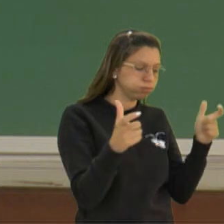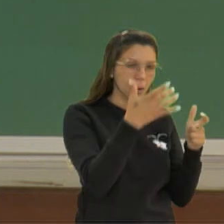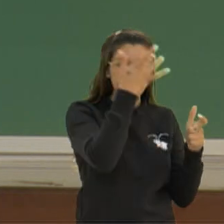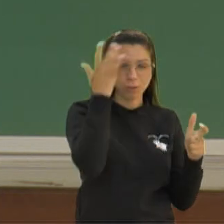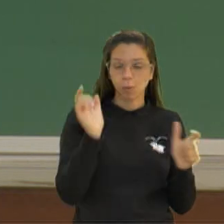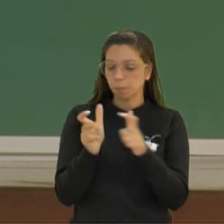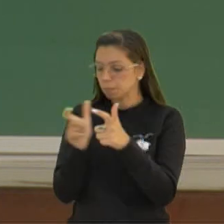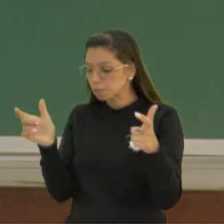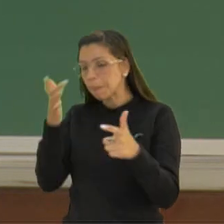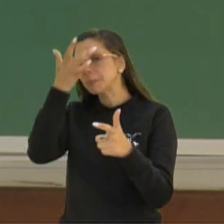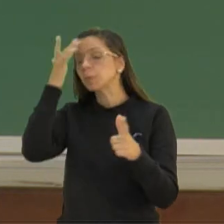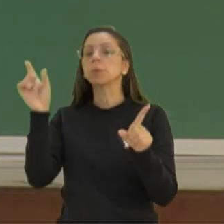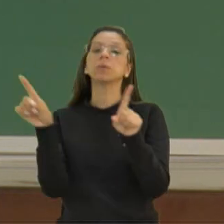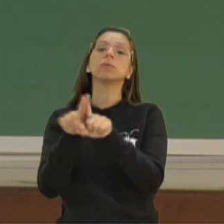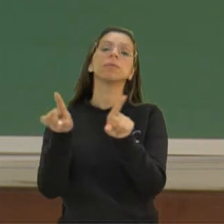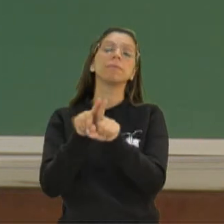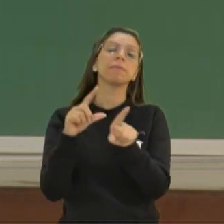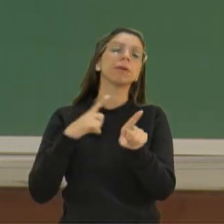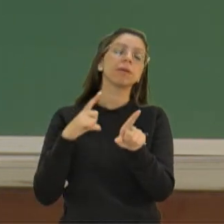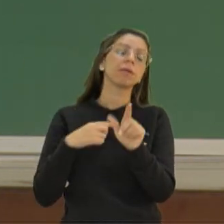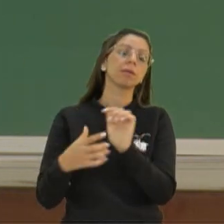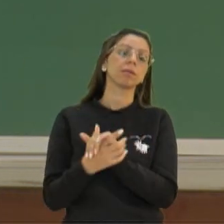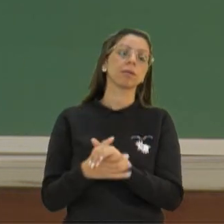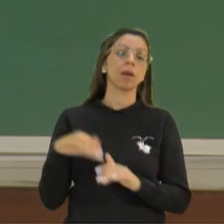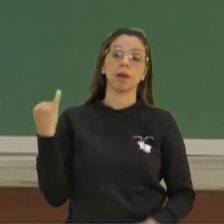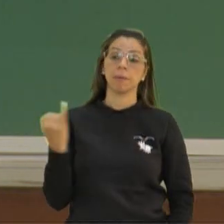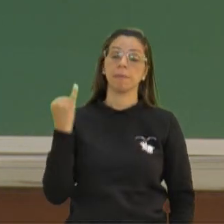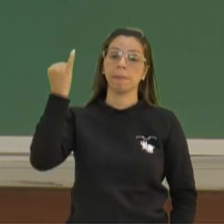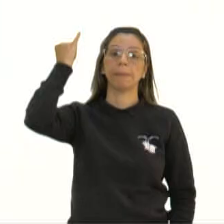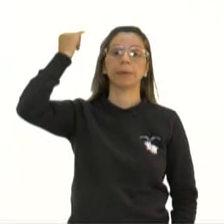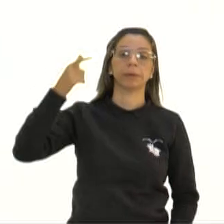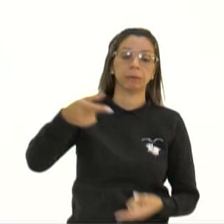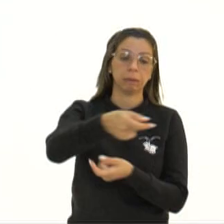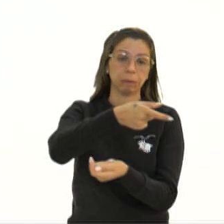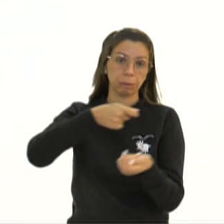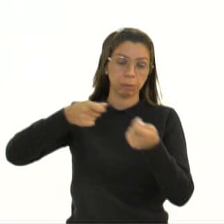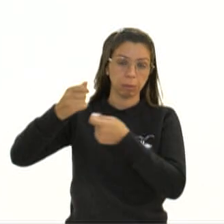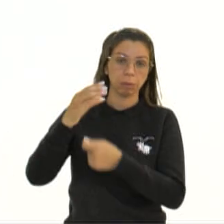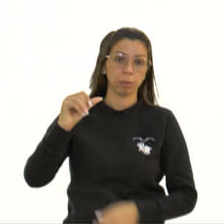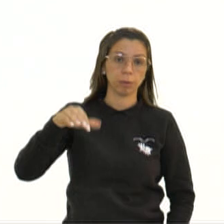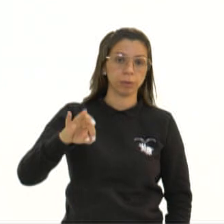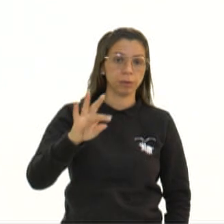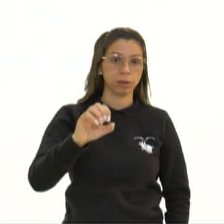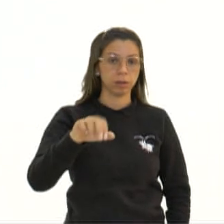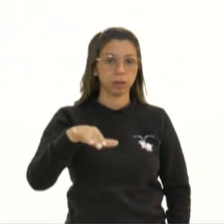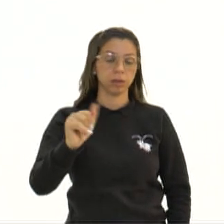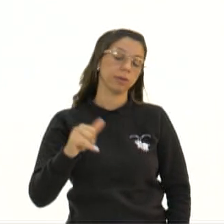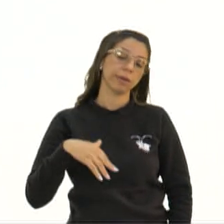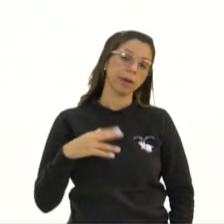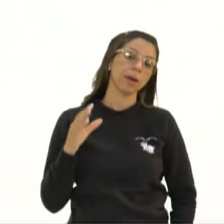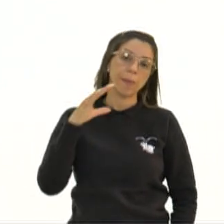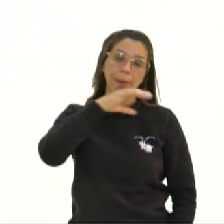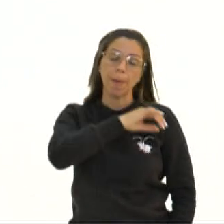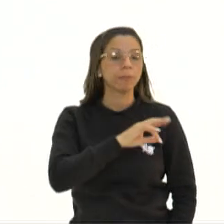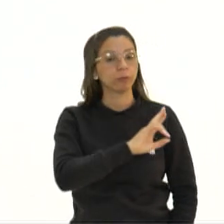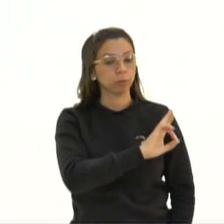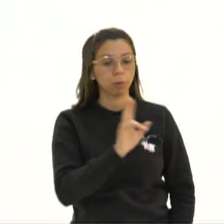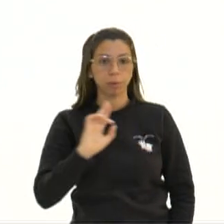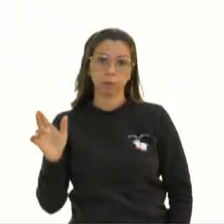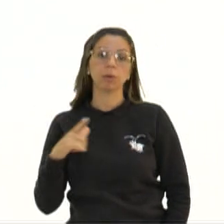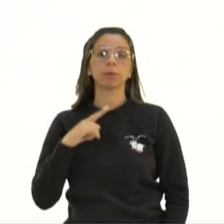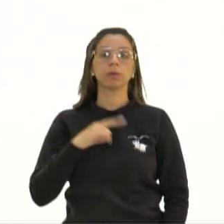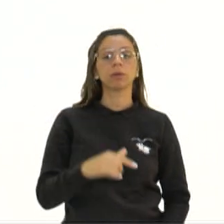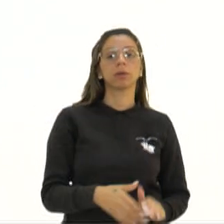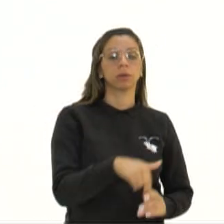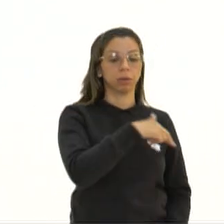populacional, uma grande população, são destaques na economia do continente. É claro que estamos falando de China e Índia.